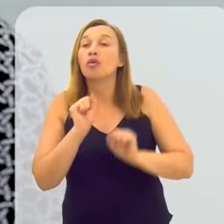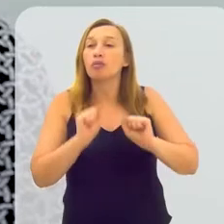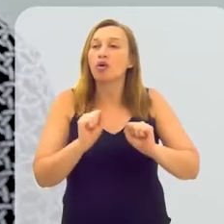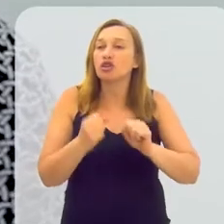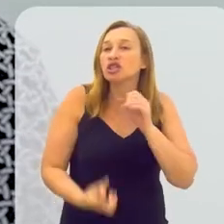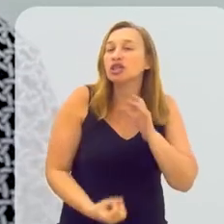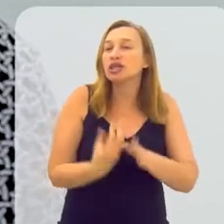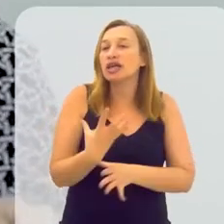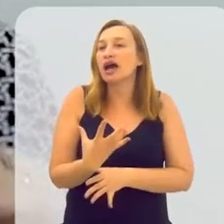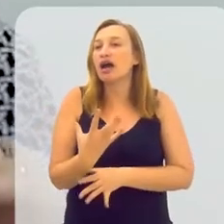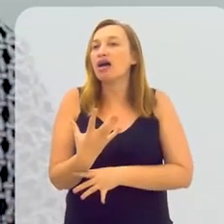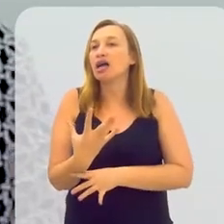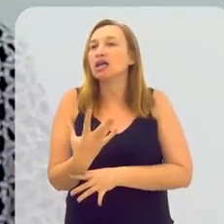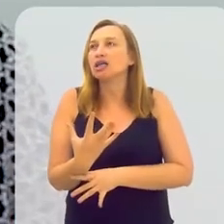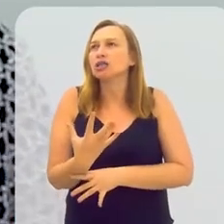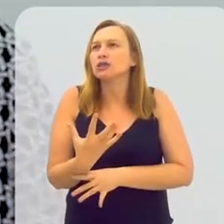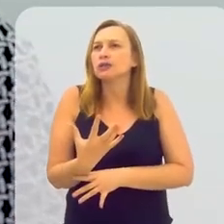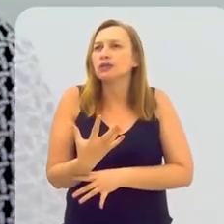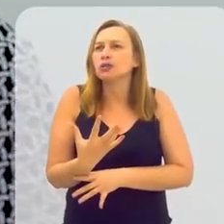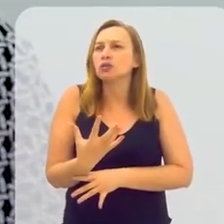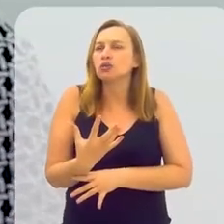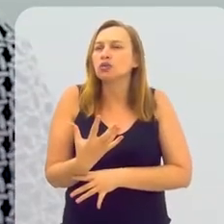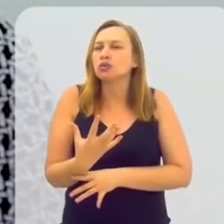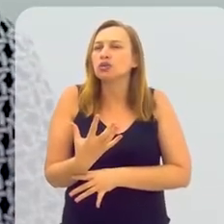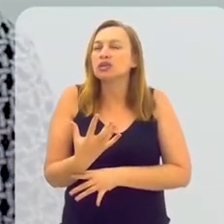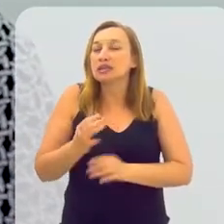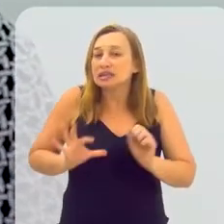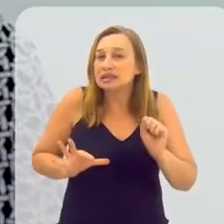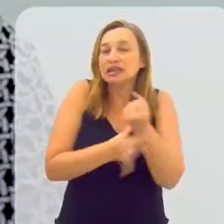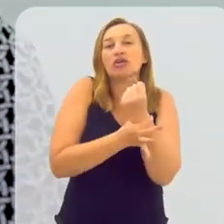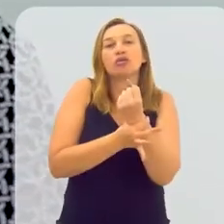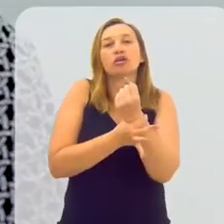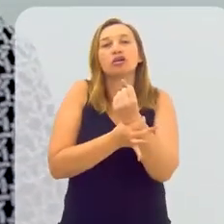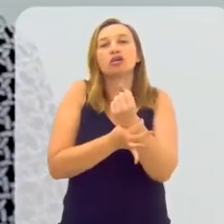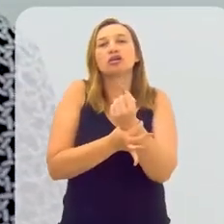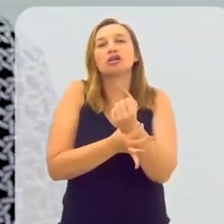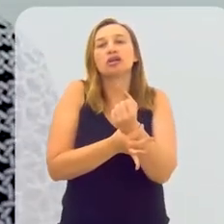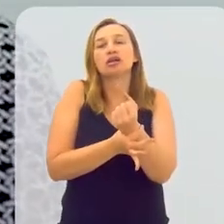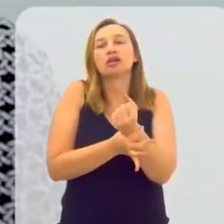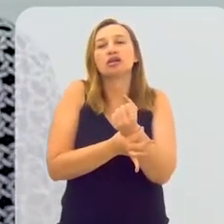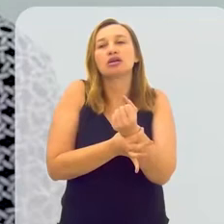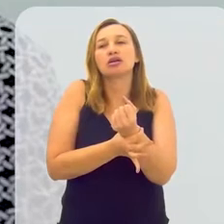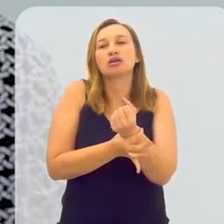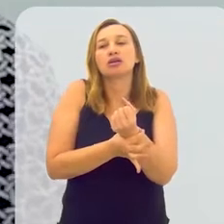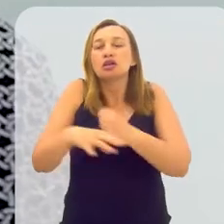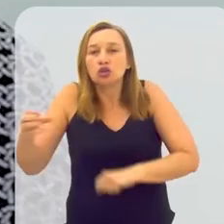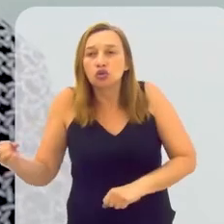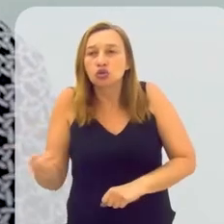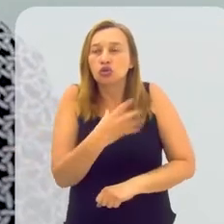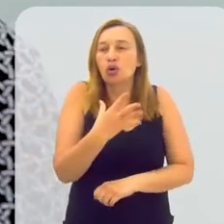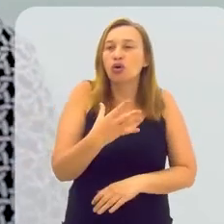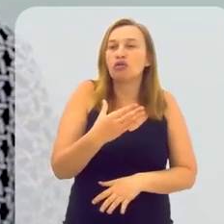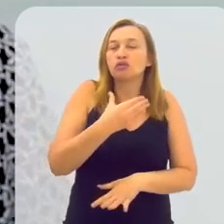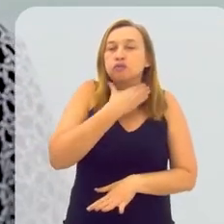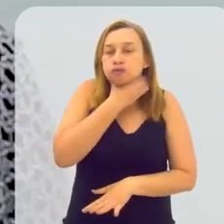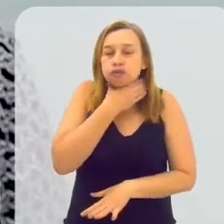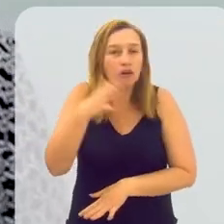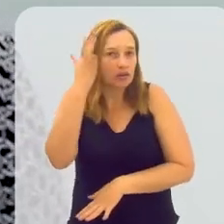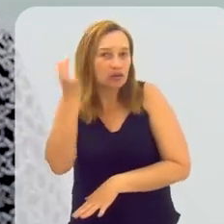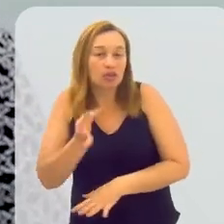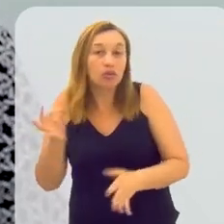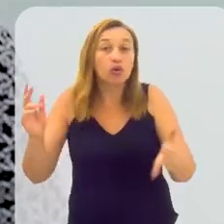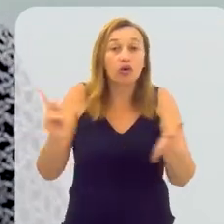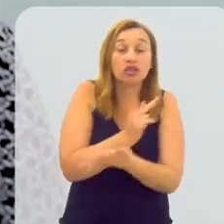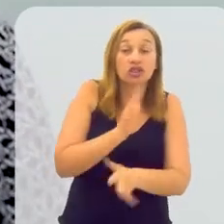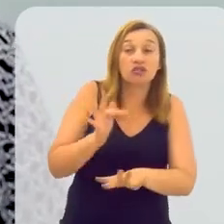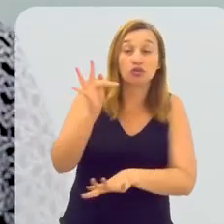que a gente pode construir de colchão para poder passar por novas crises que a sabe